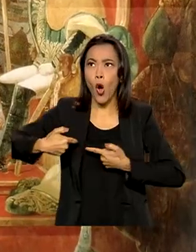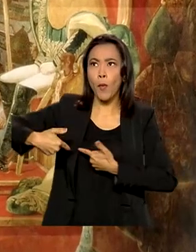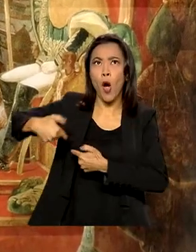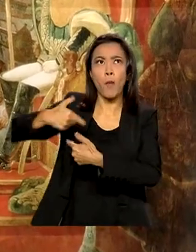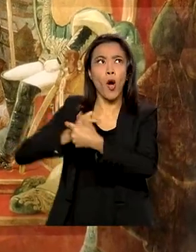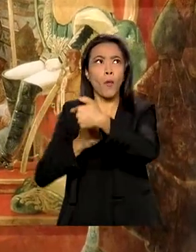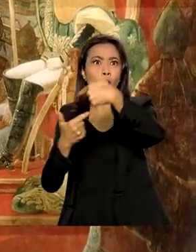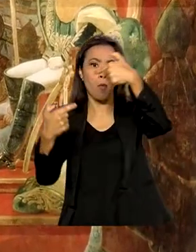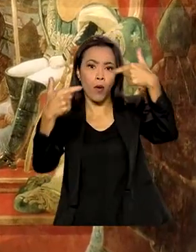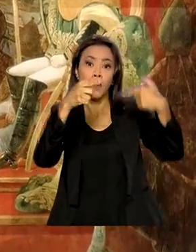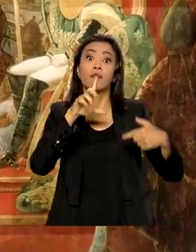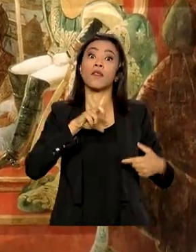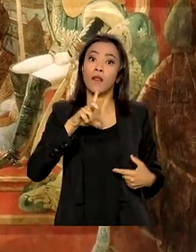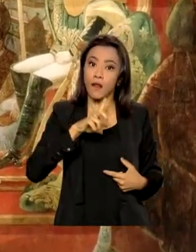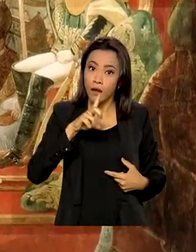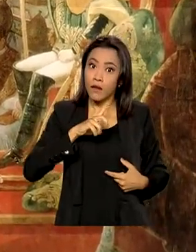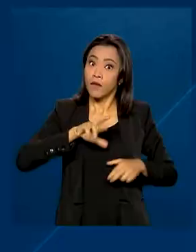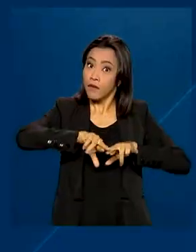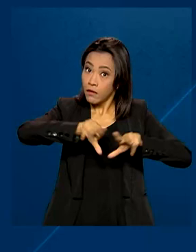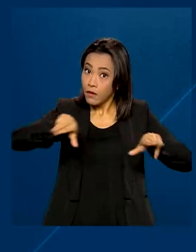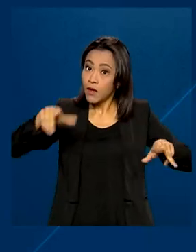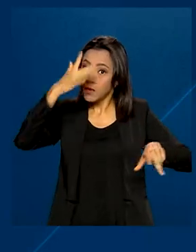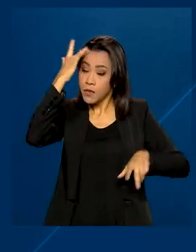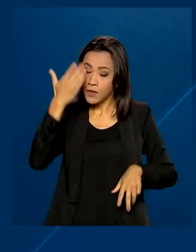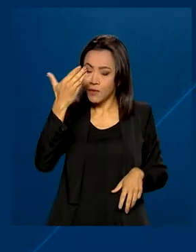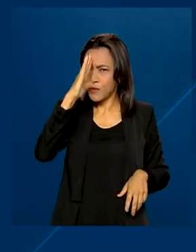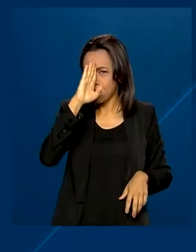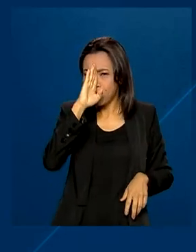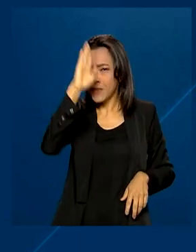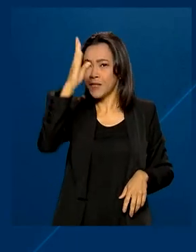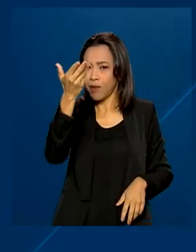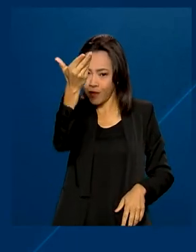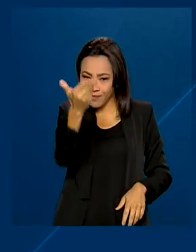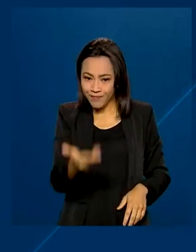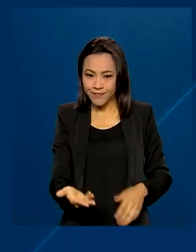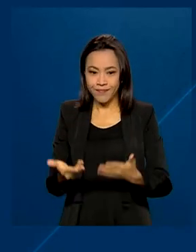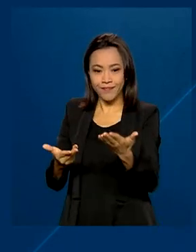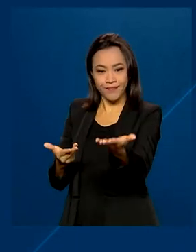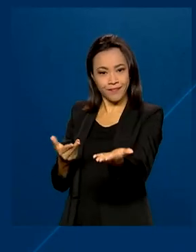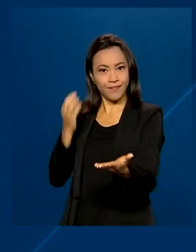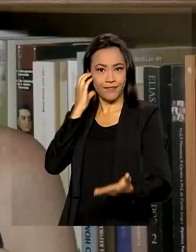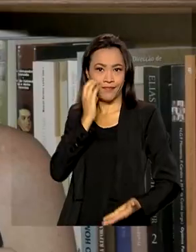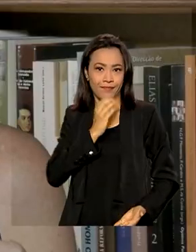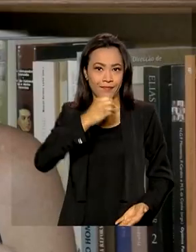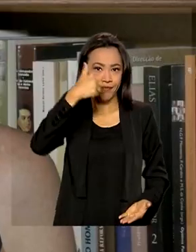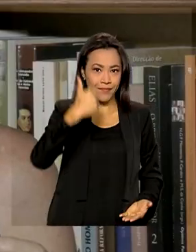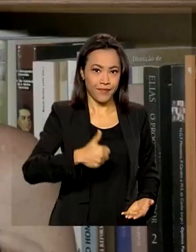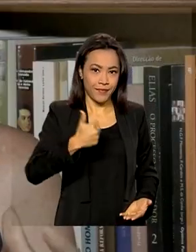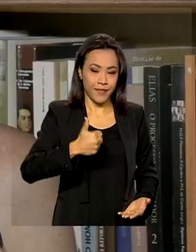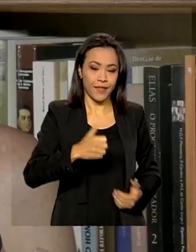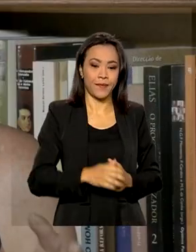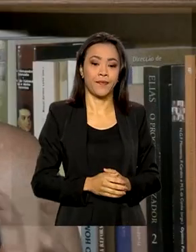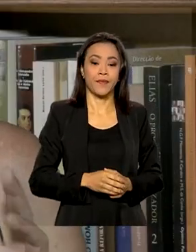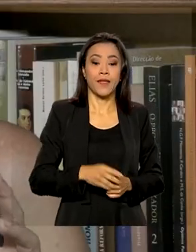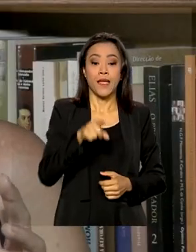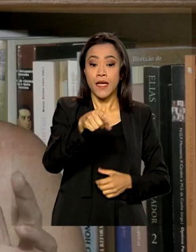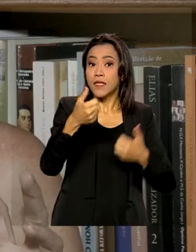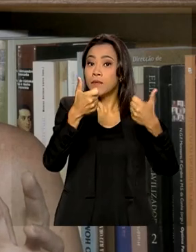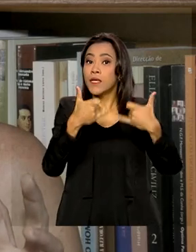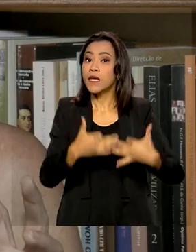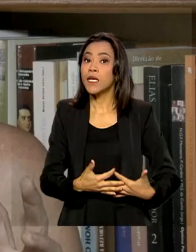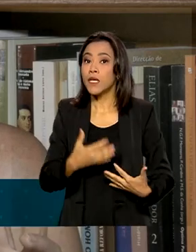contou com a participação de diversos atores. O principal deles, Dom Pedro I. Ele vai desempenhar um papel